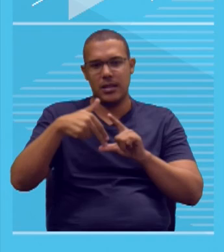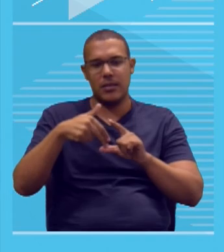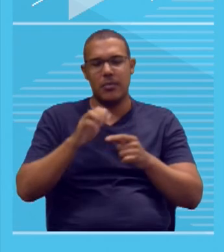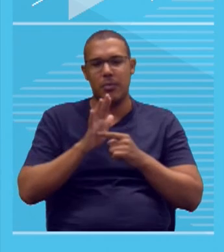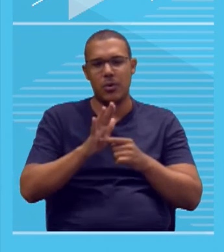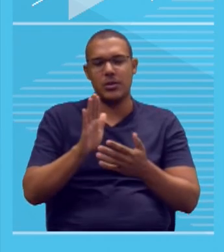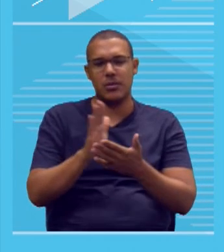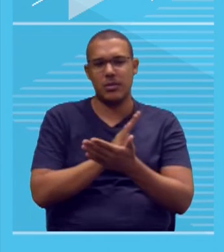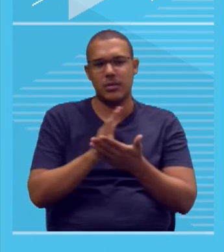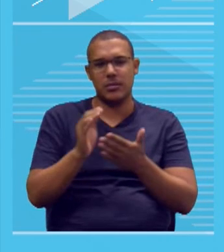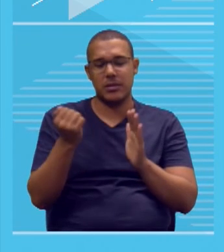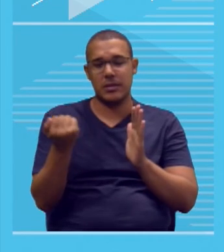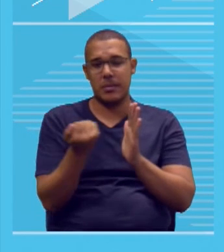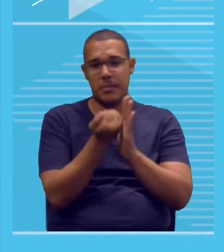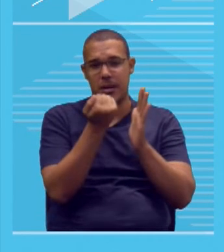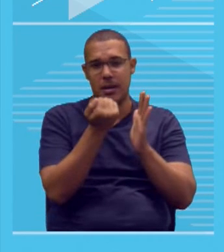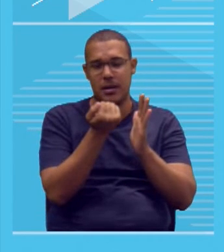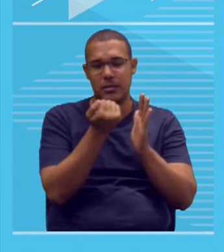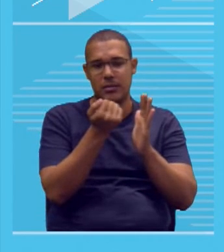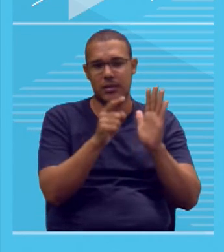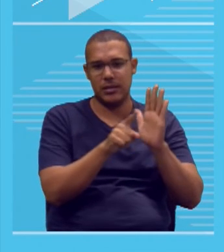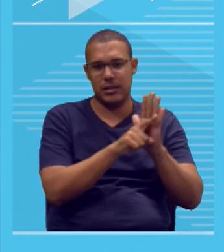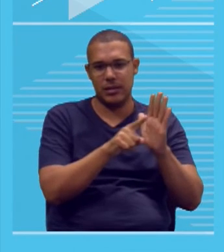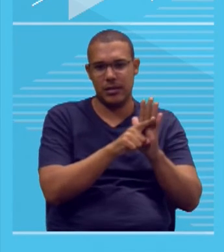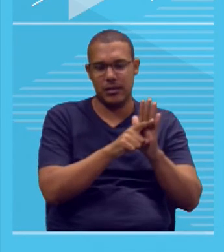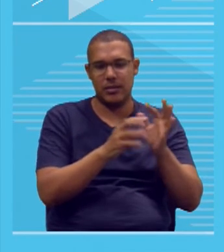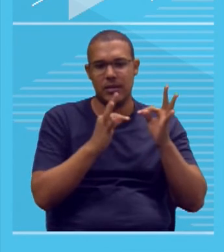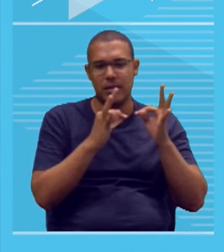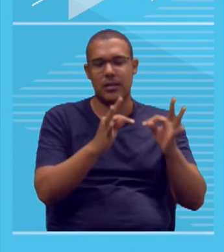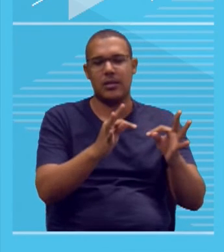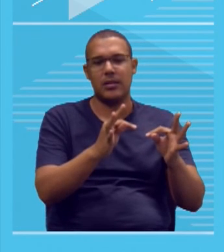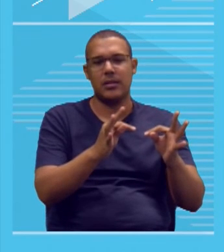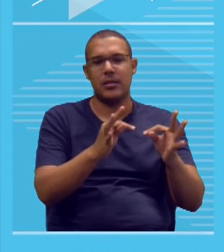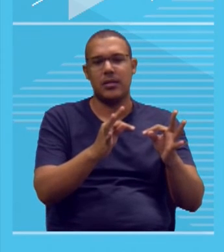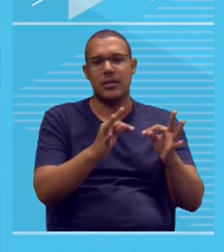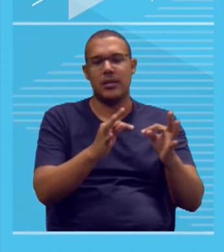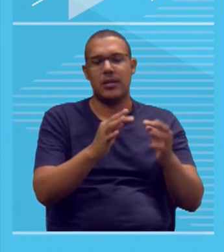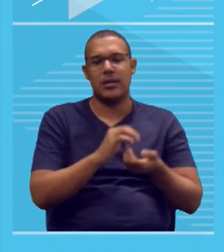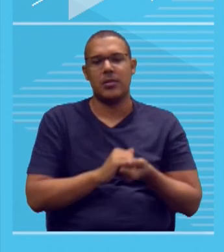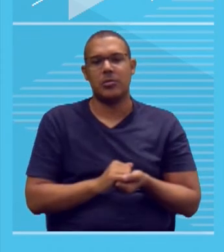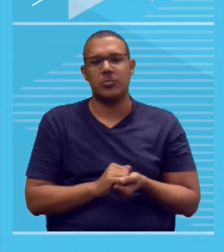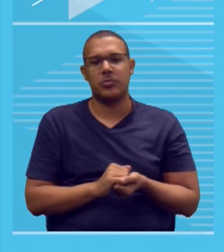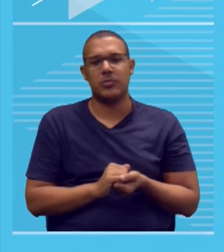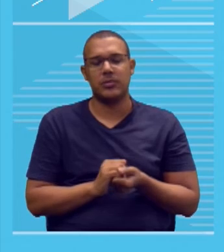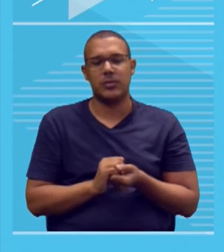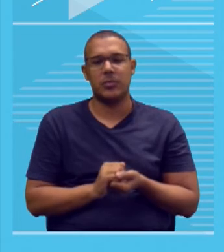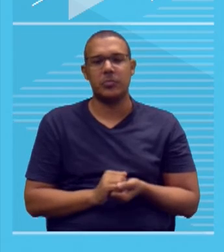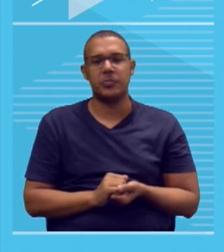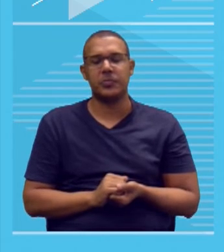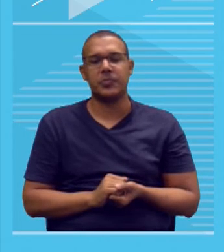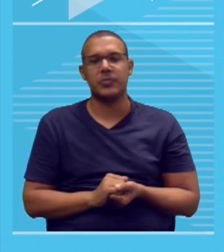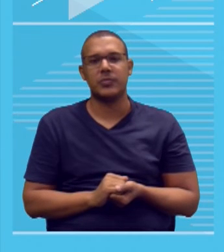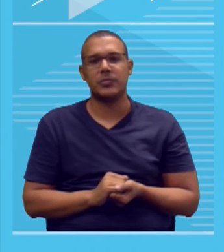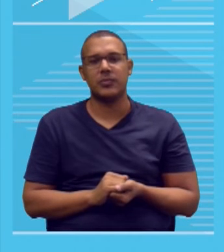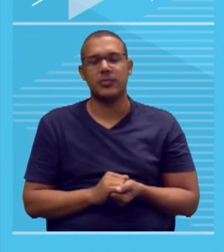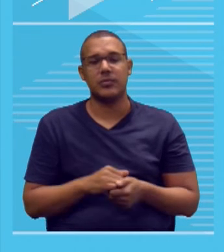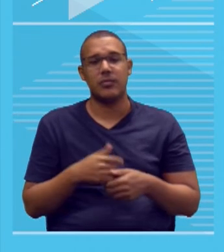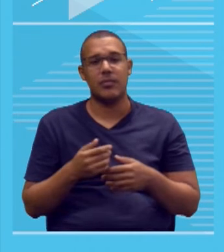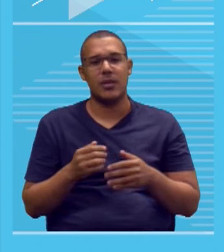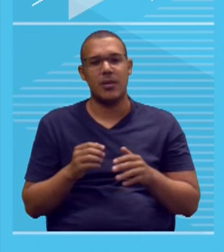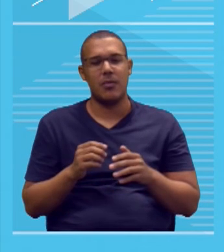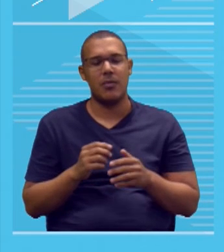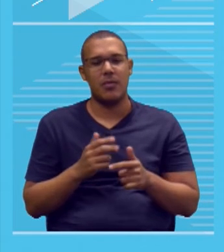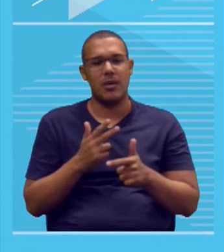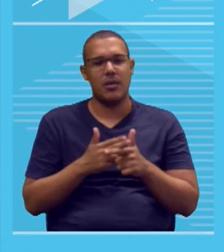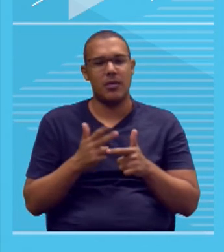negativos das tecnologias digitais, em especial da comunicação e da informação na vida dos indivíduos. Então, foi um episódio,